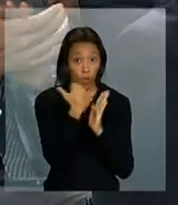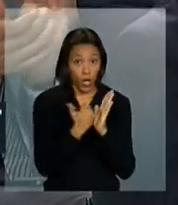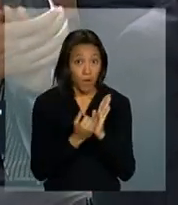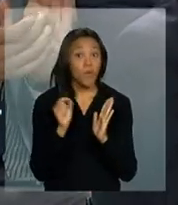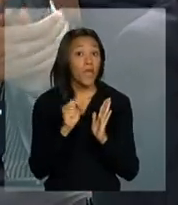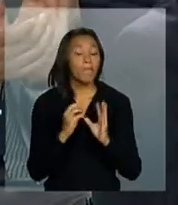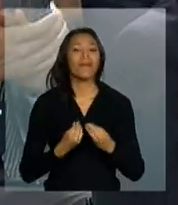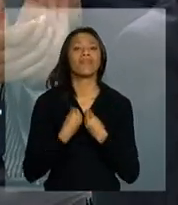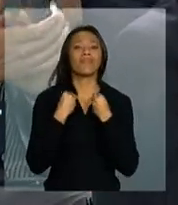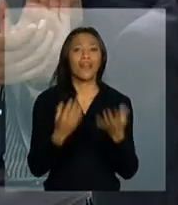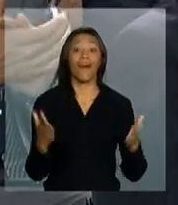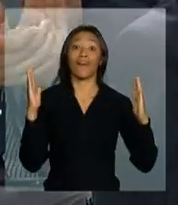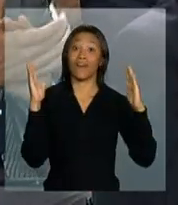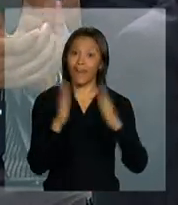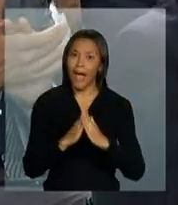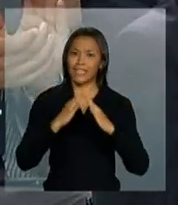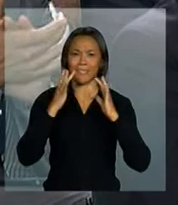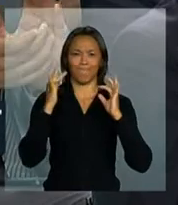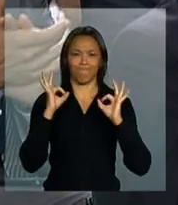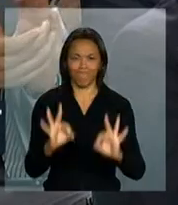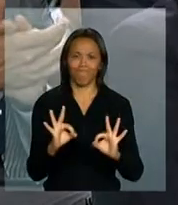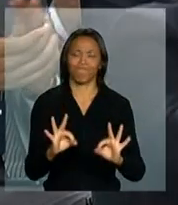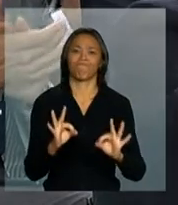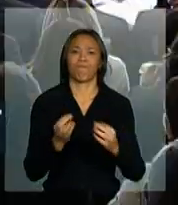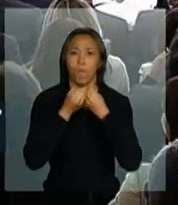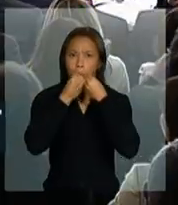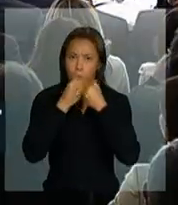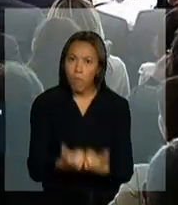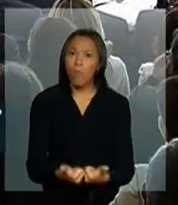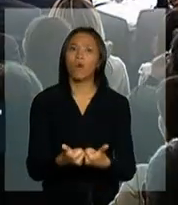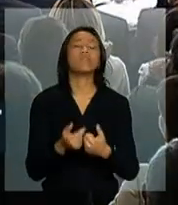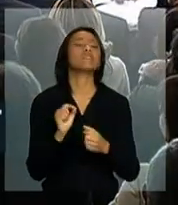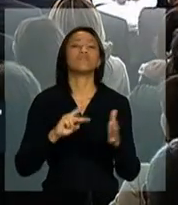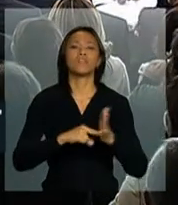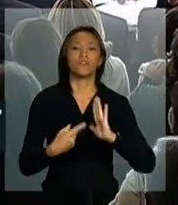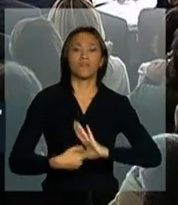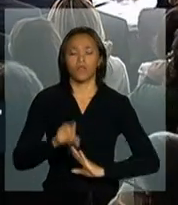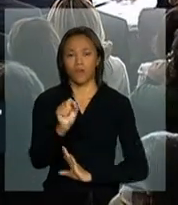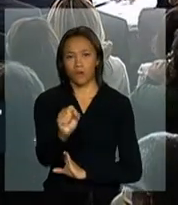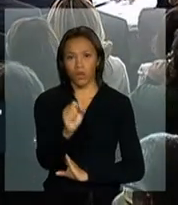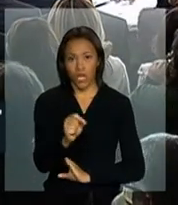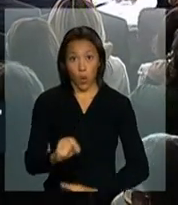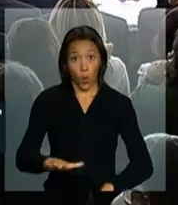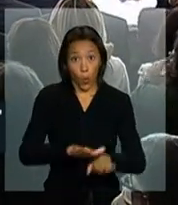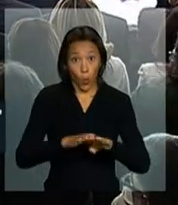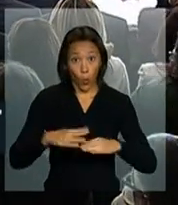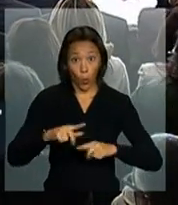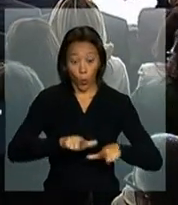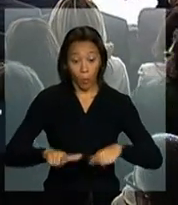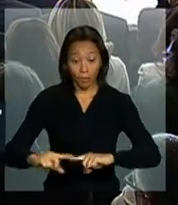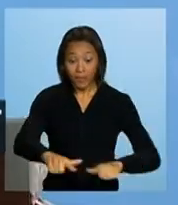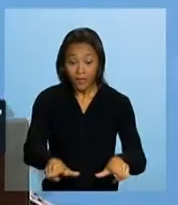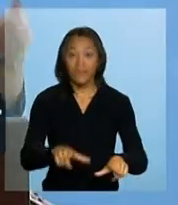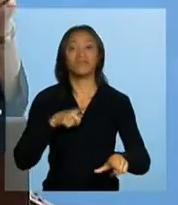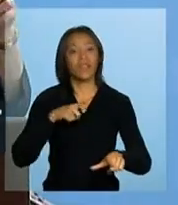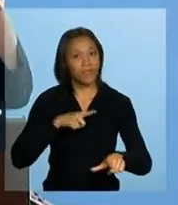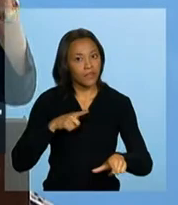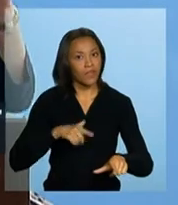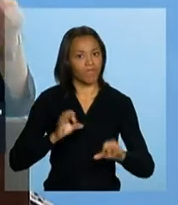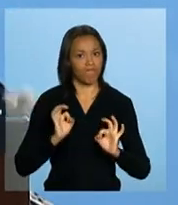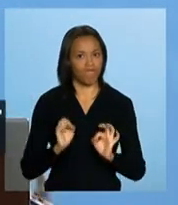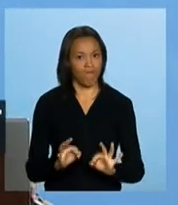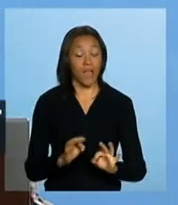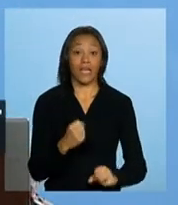casas e moradias de qualidade. Isso significa que o piso tem de ter cerâmica, que a